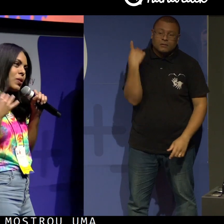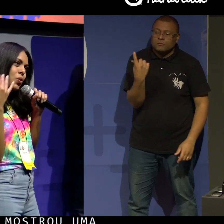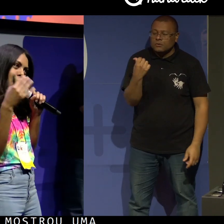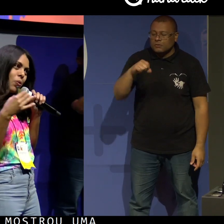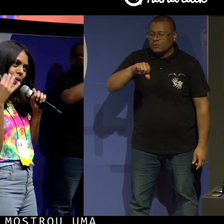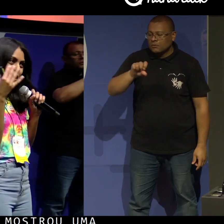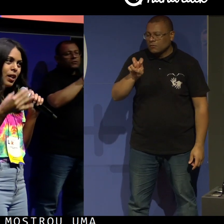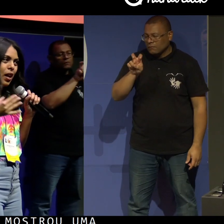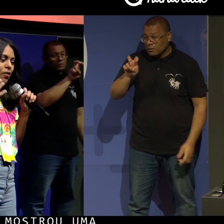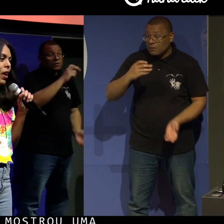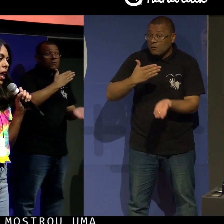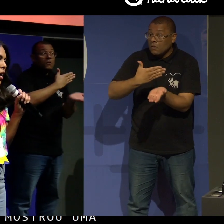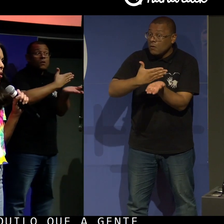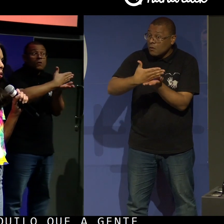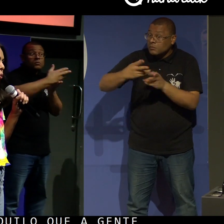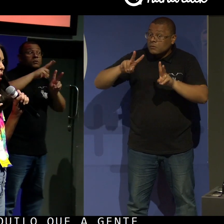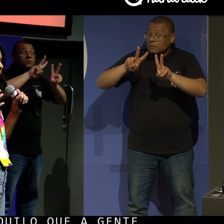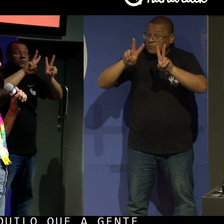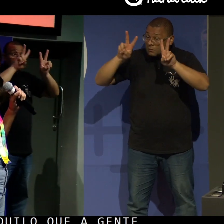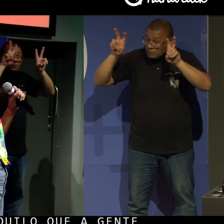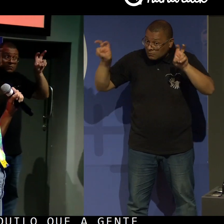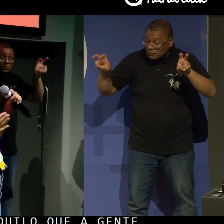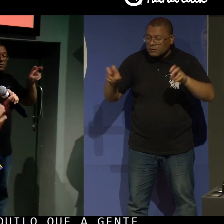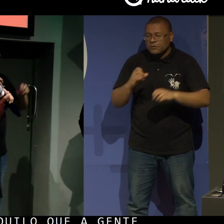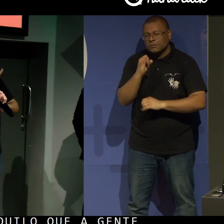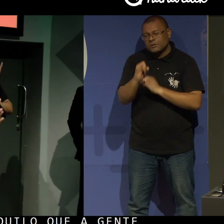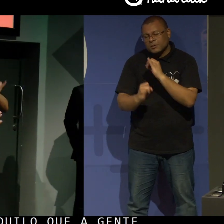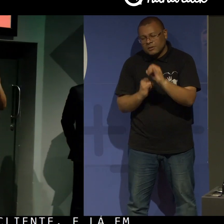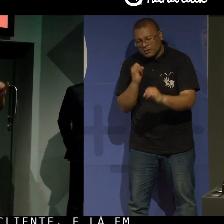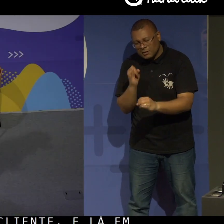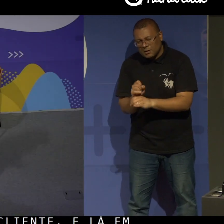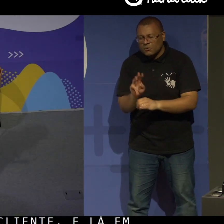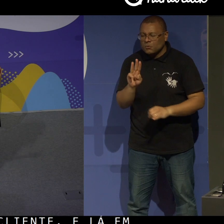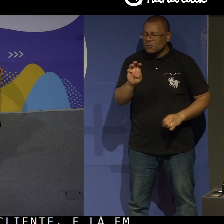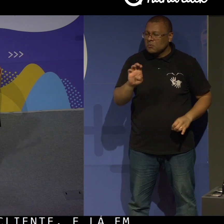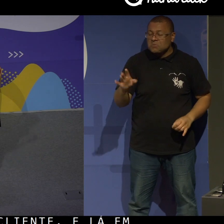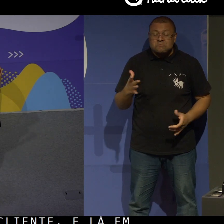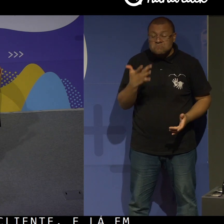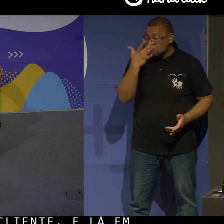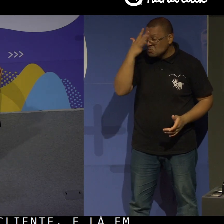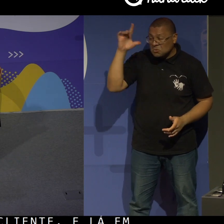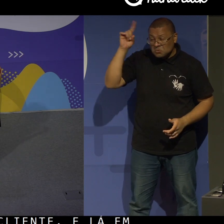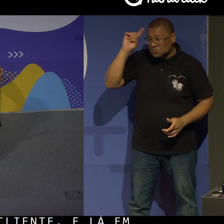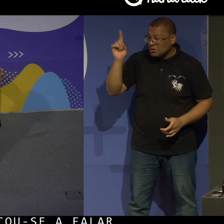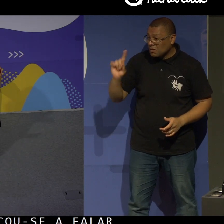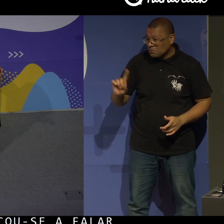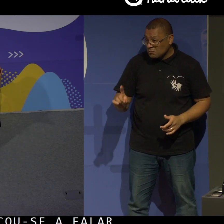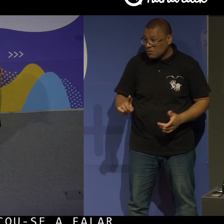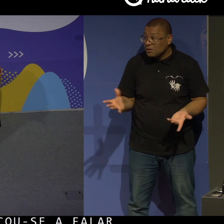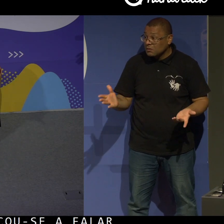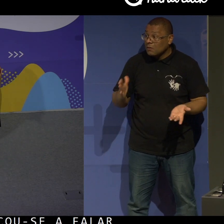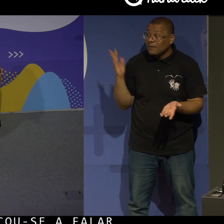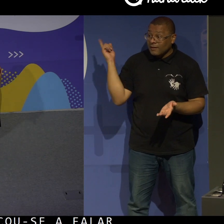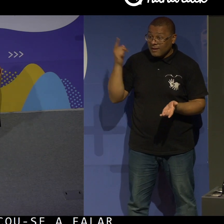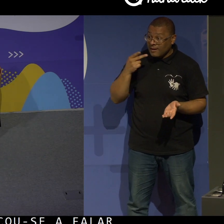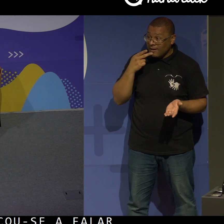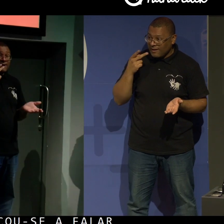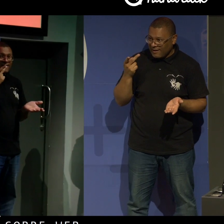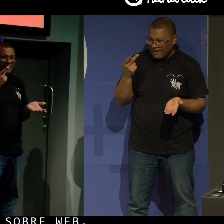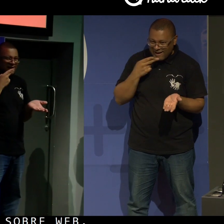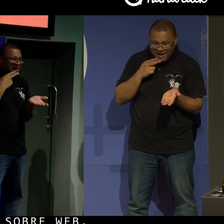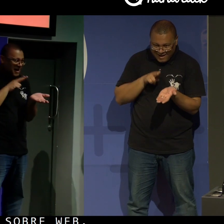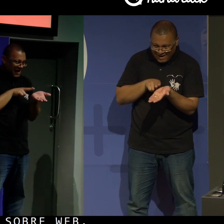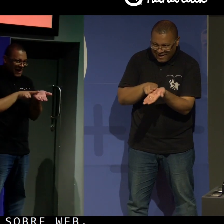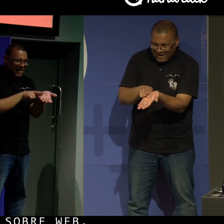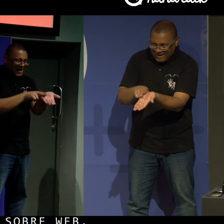começou-se a falar sobre internet, sobre web, ninguém sabia fazer isso. Então, foi essa carta que nos abriu